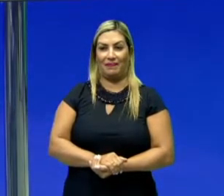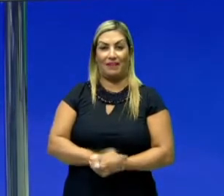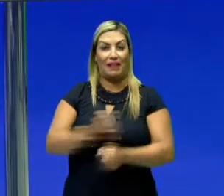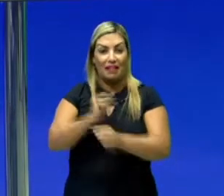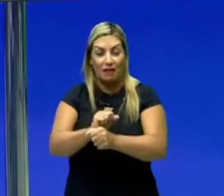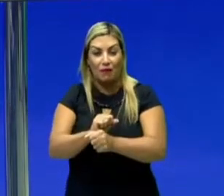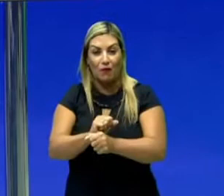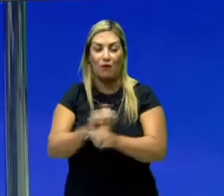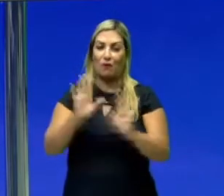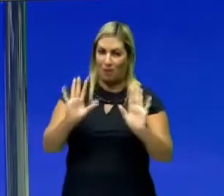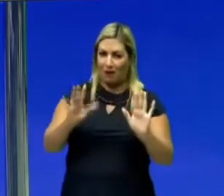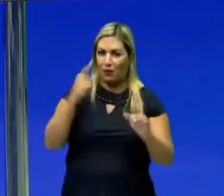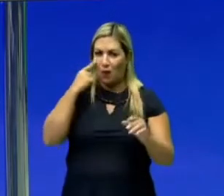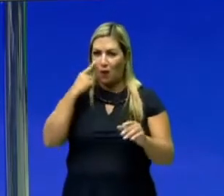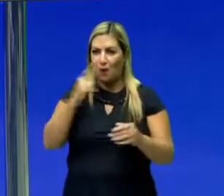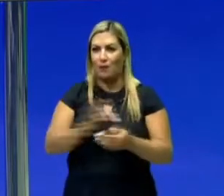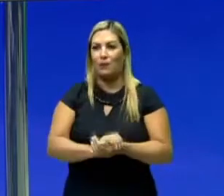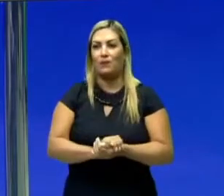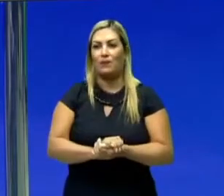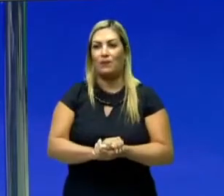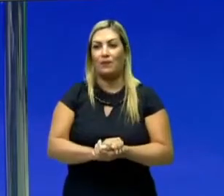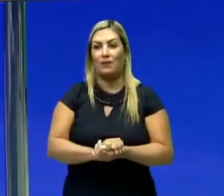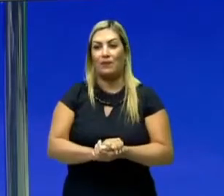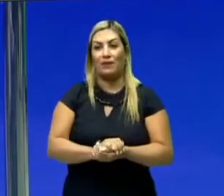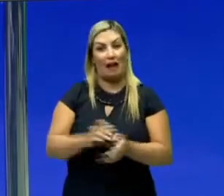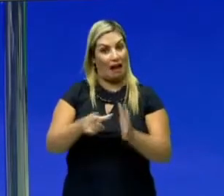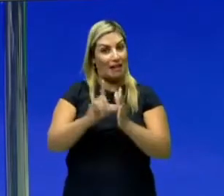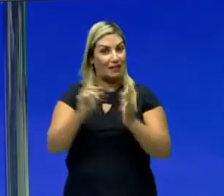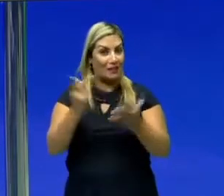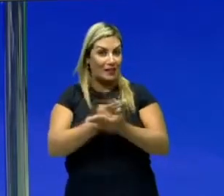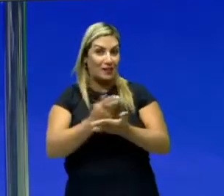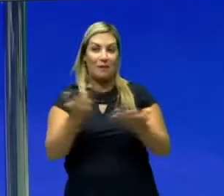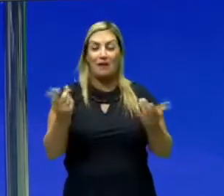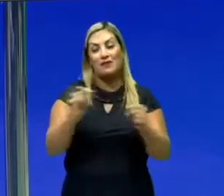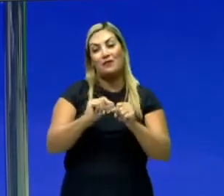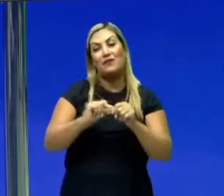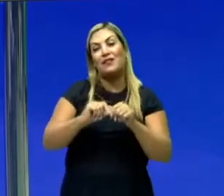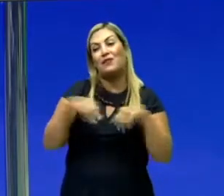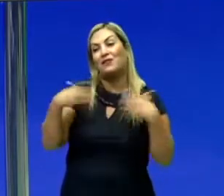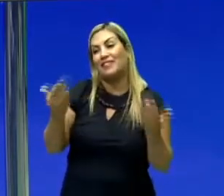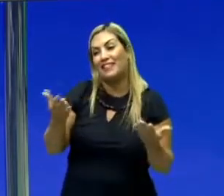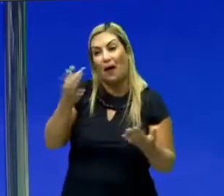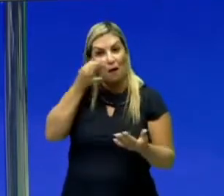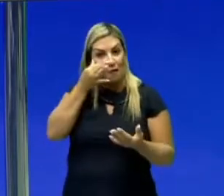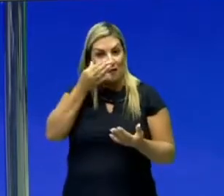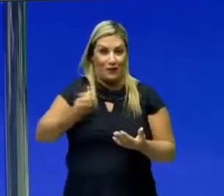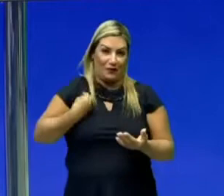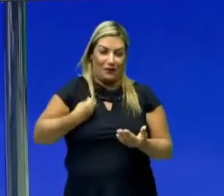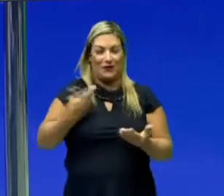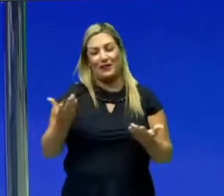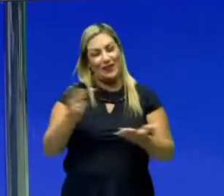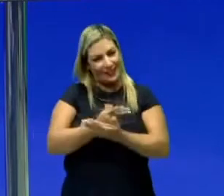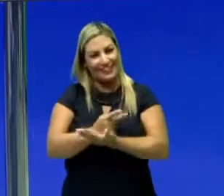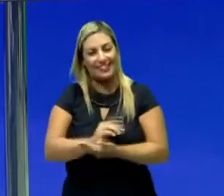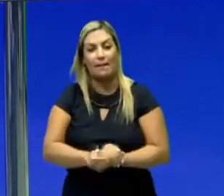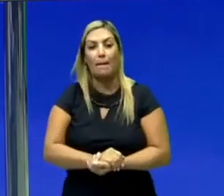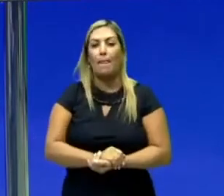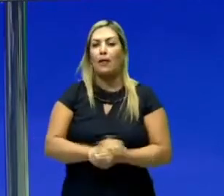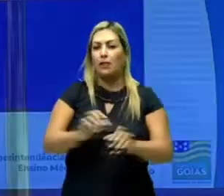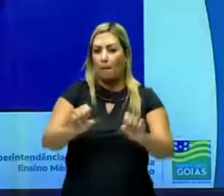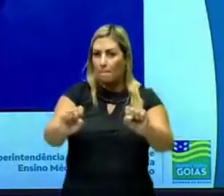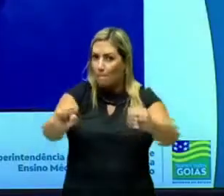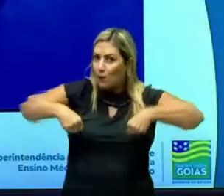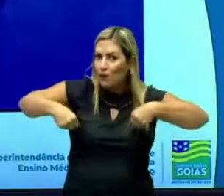Travou. Mas olha só, galerinha, antes estava funcionando, né? Fazer o quê? Ao vivo é assim mesmo. Então, o que acontece? Se a gente